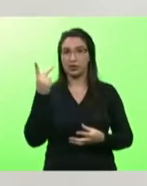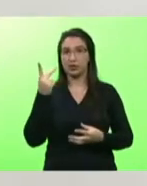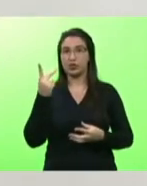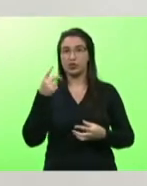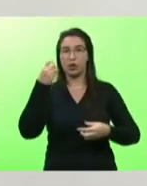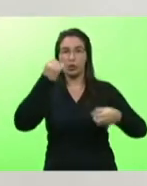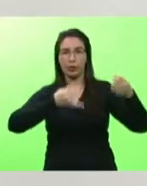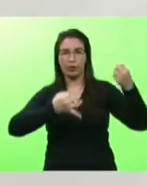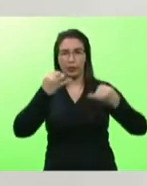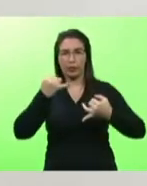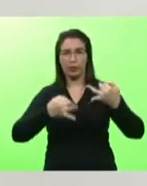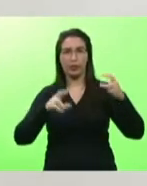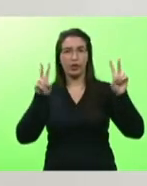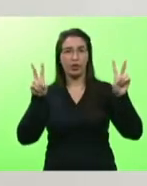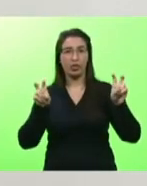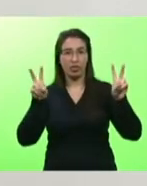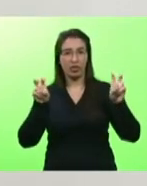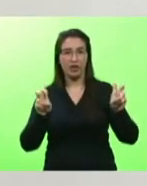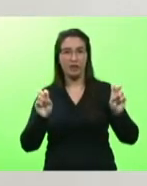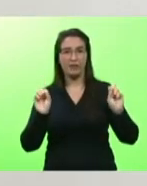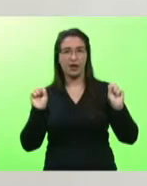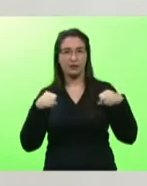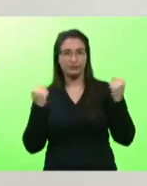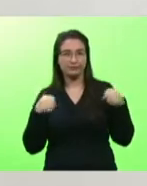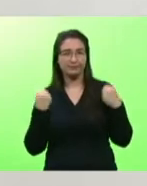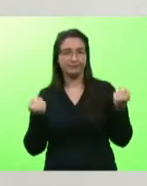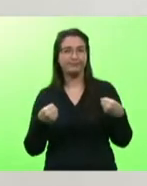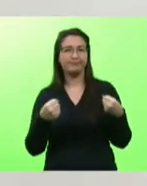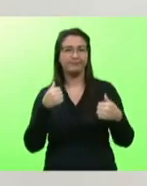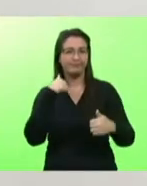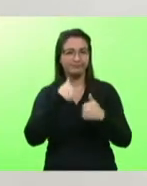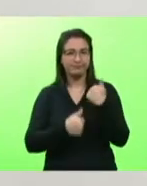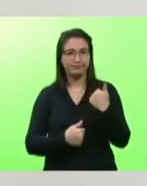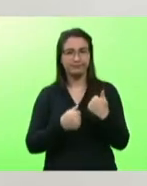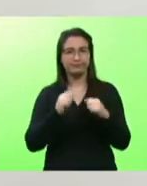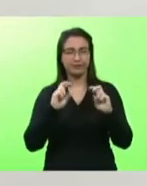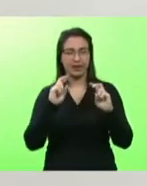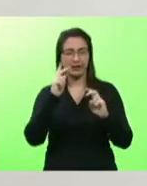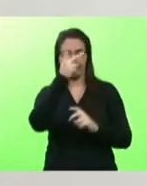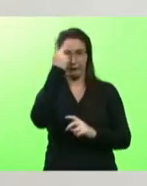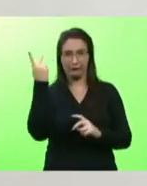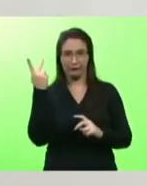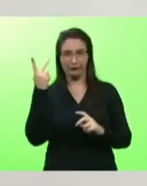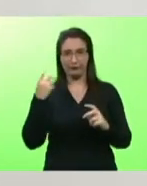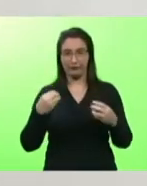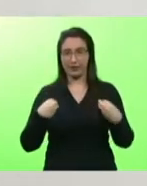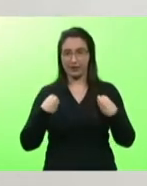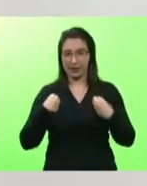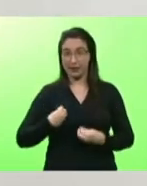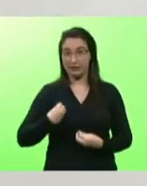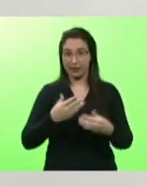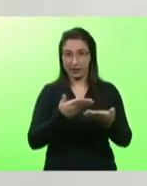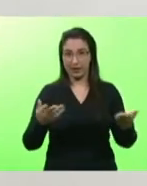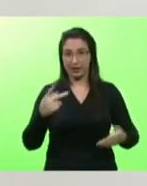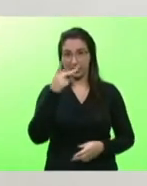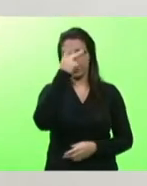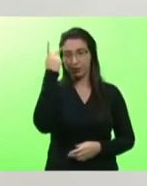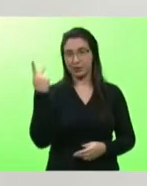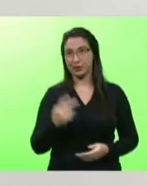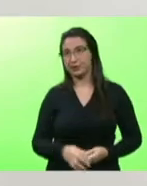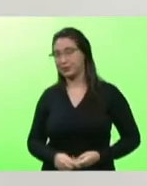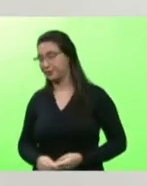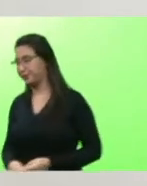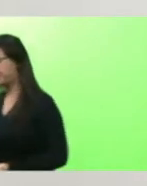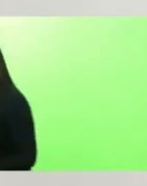sobre exercício físico sobre atividade física na vida do ser humano organização mundial de saúde vários